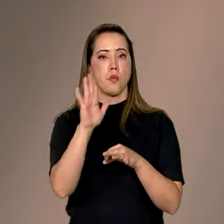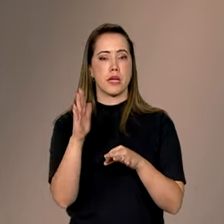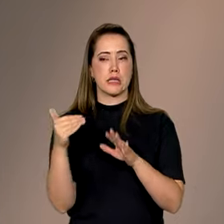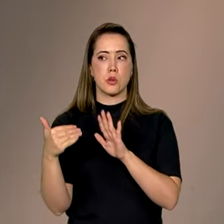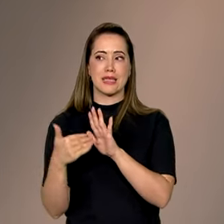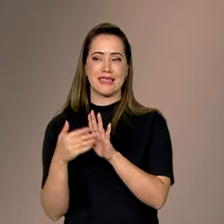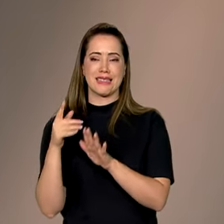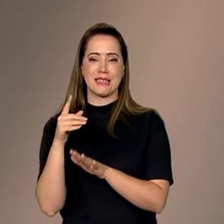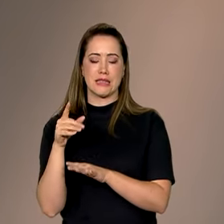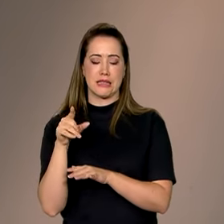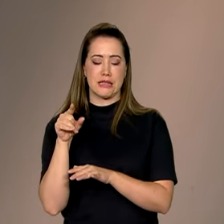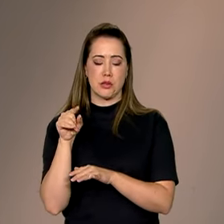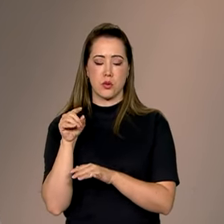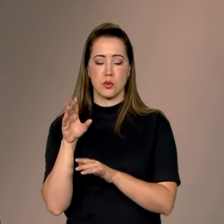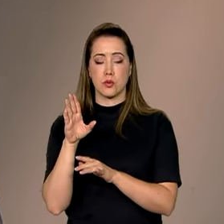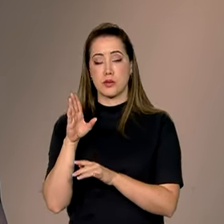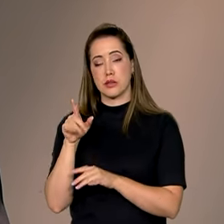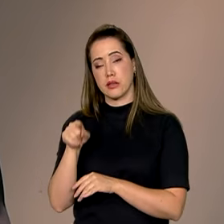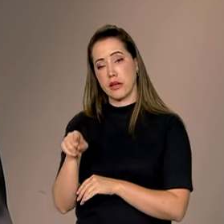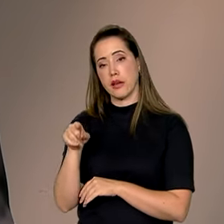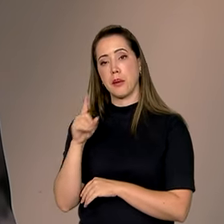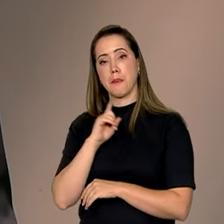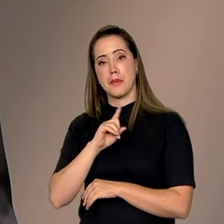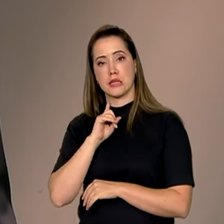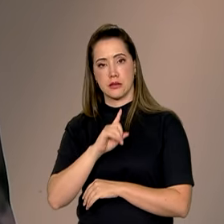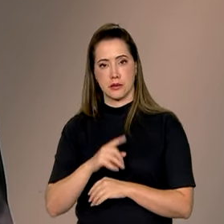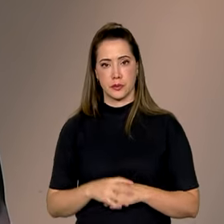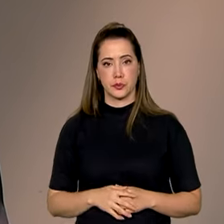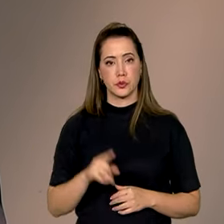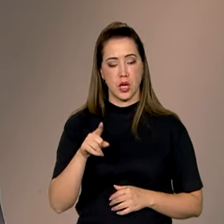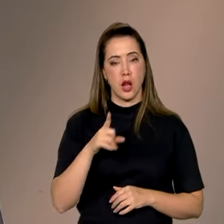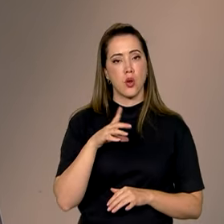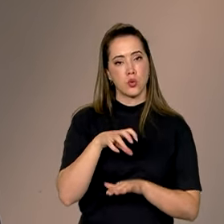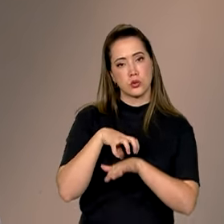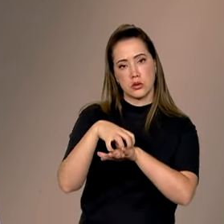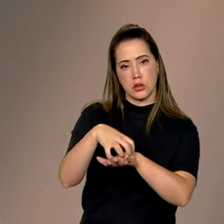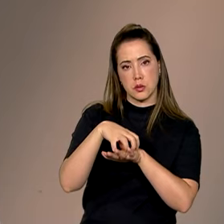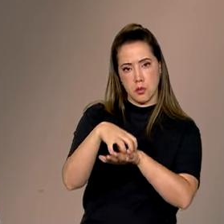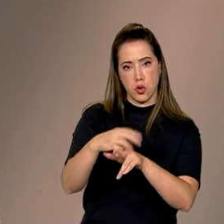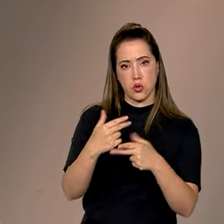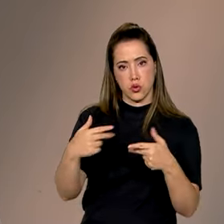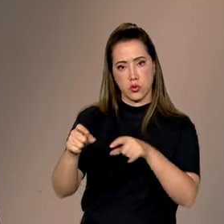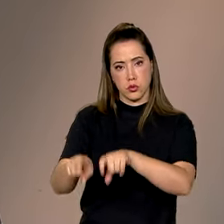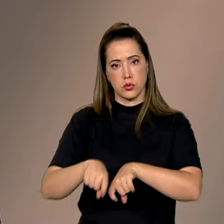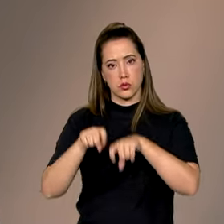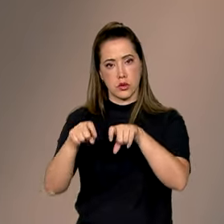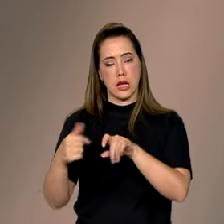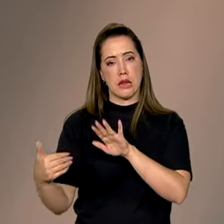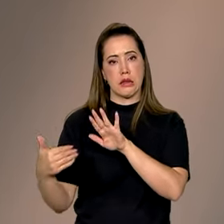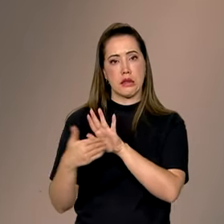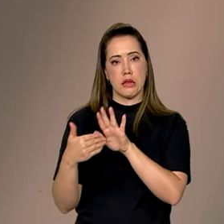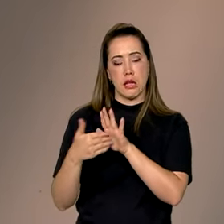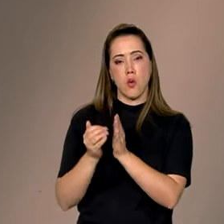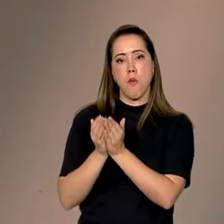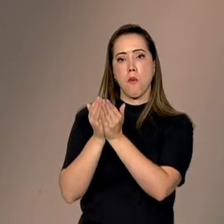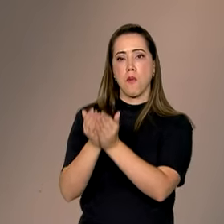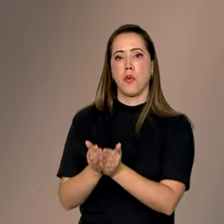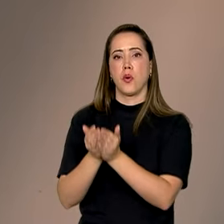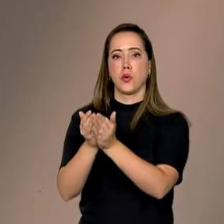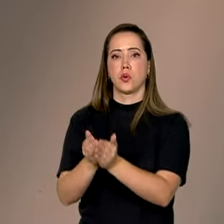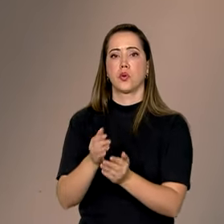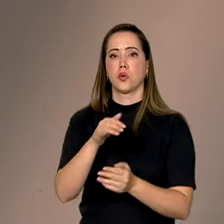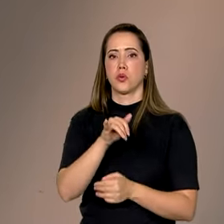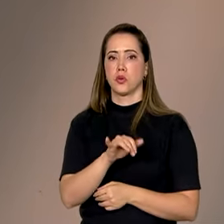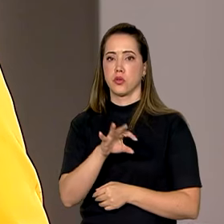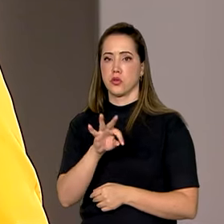em Minas Gerais. Por ela, passa uma boa parte da produção agrícola que tem como destino o porto do Itaqui, localizado em São